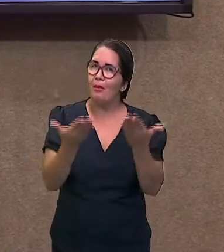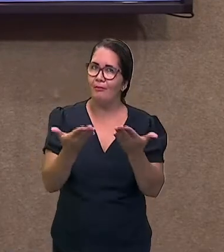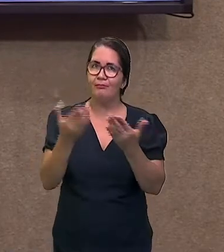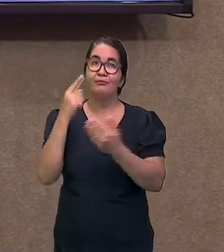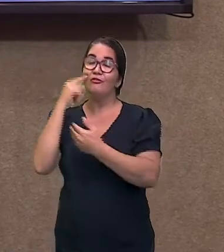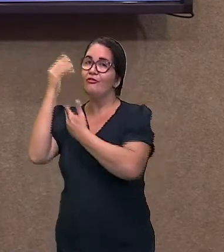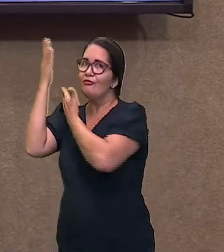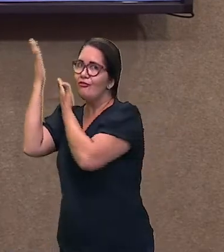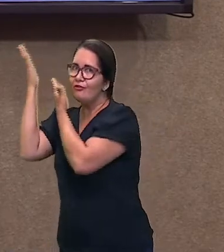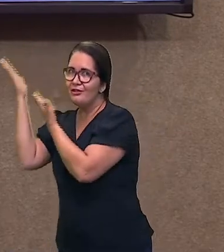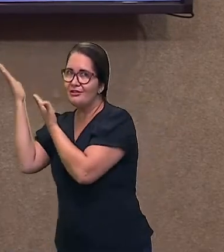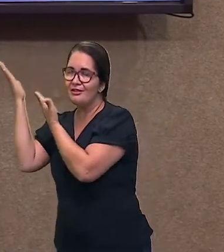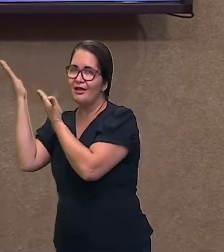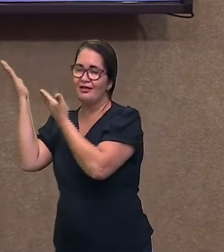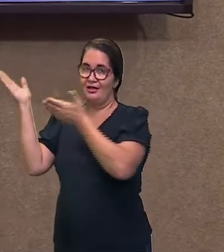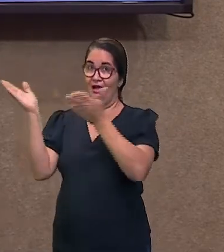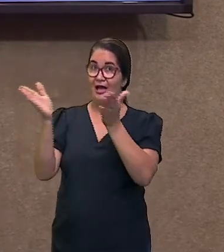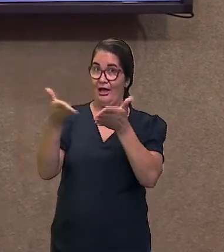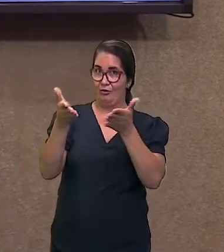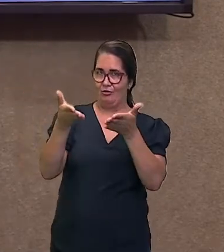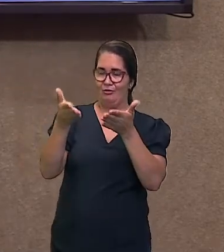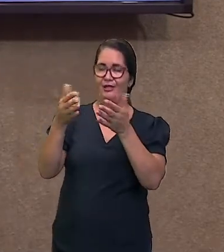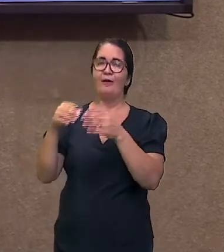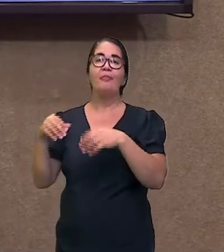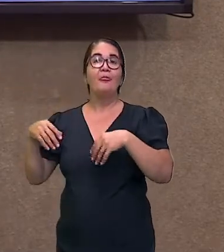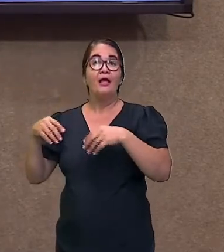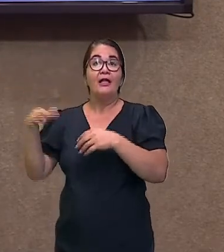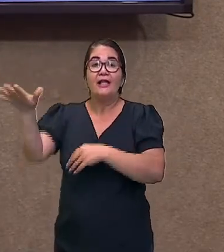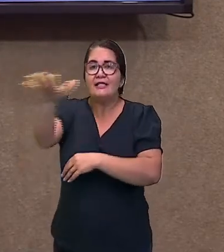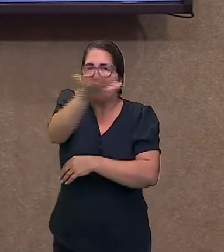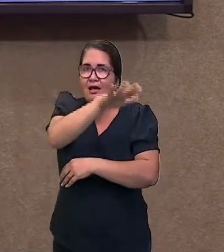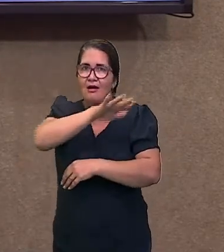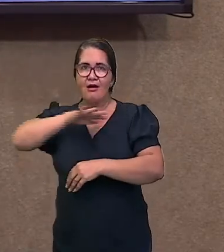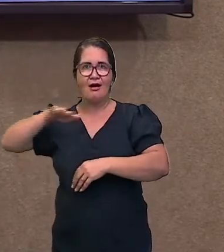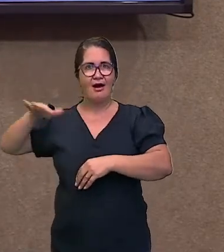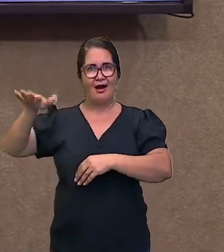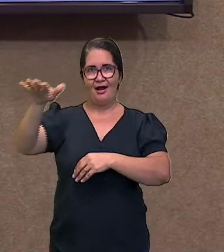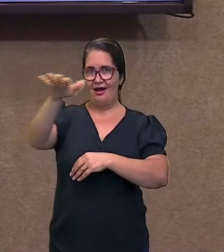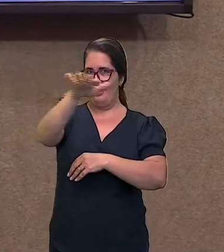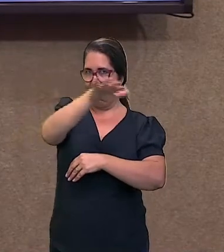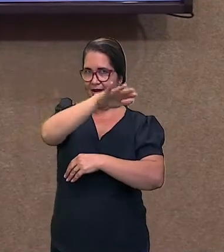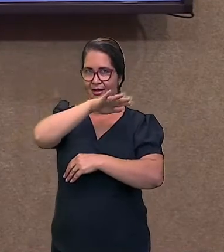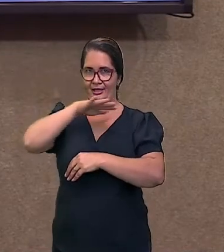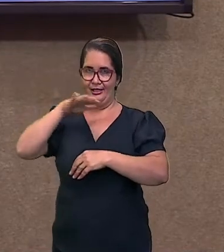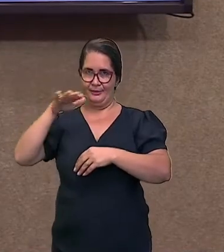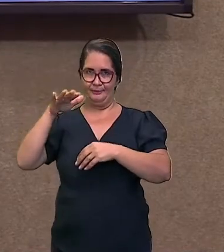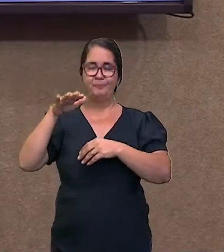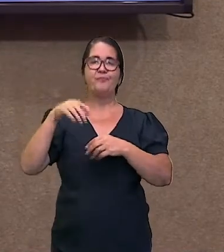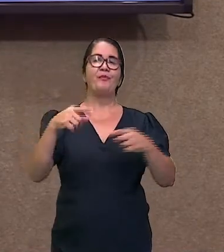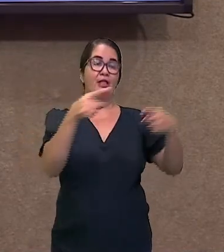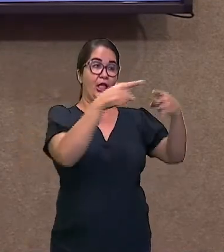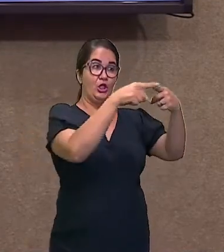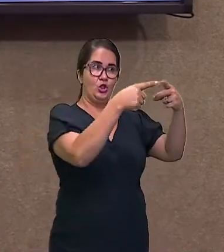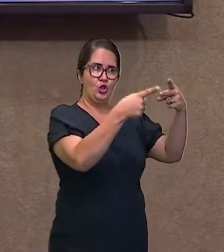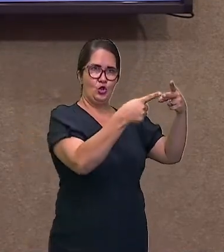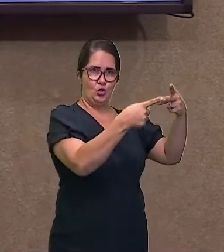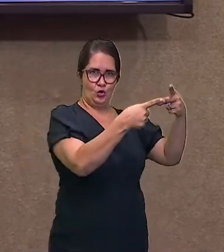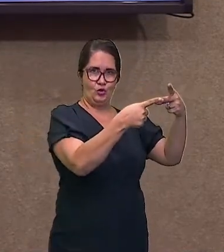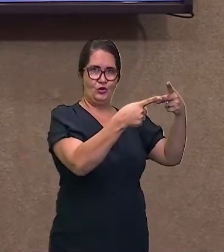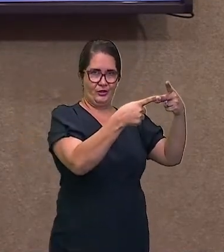ecossistema. O ecossistema, então, ele é composto de dois fatores. Bióticos e